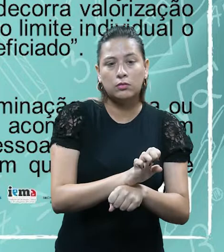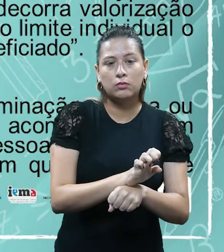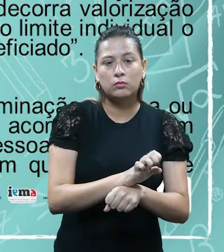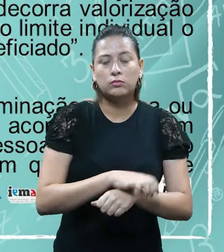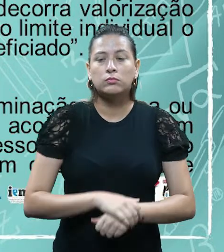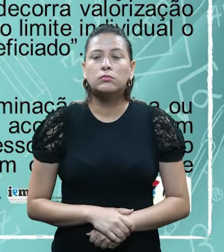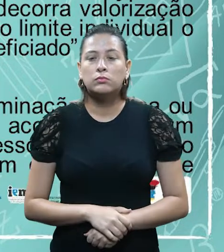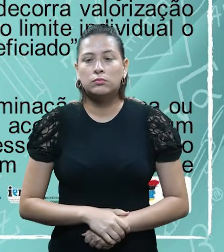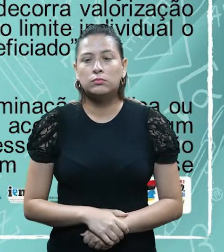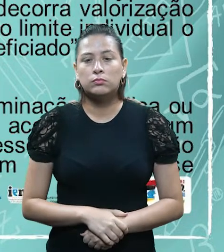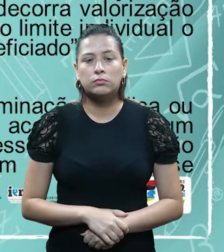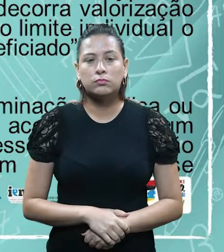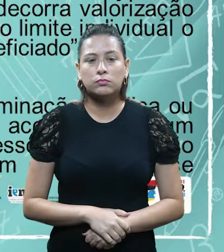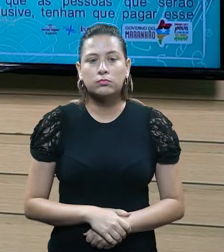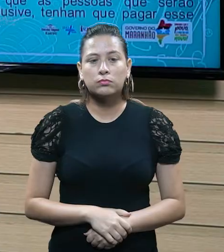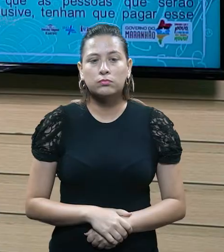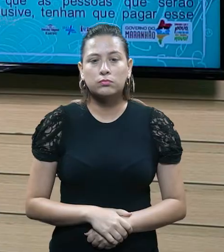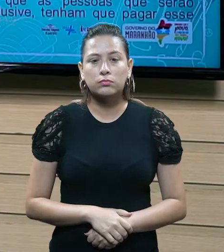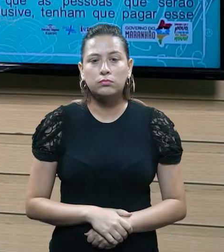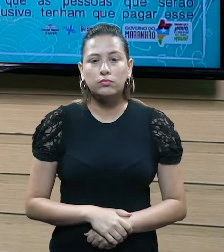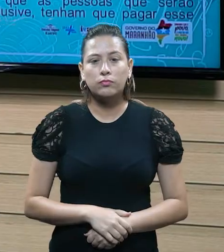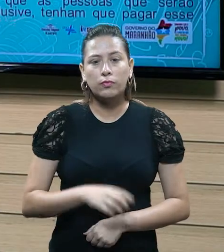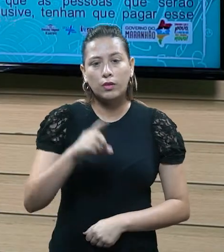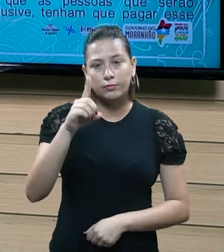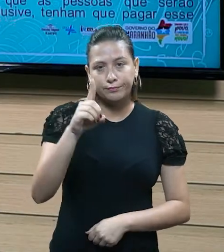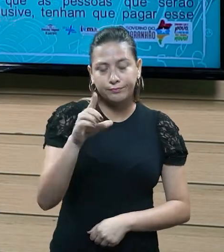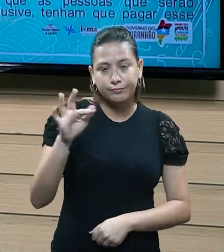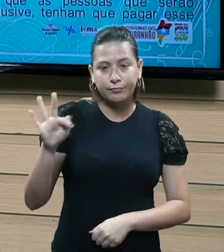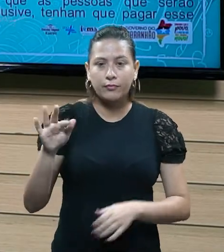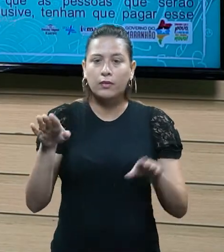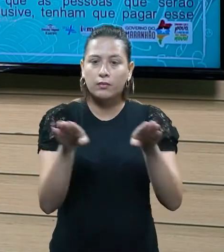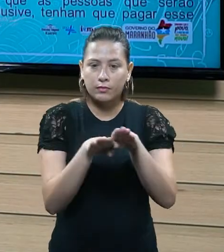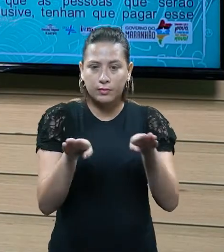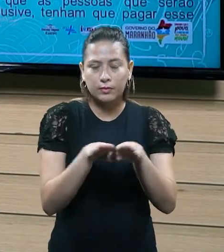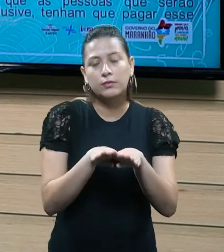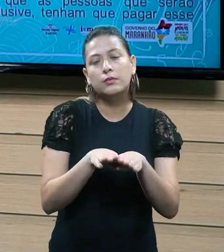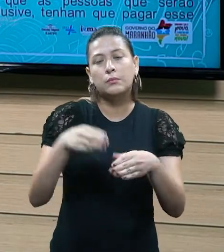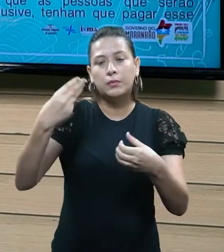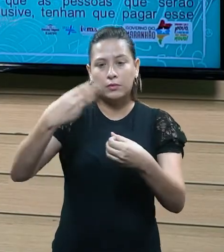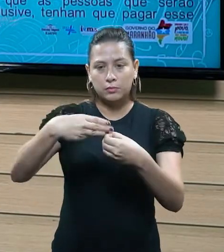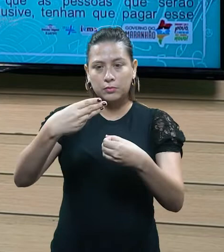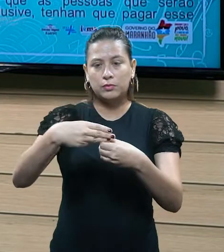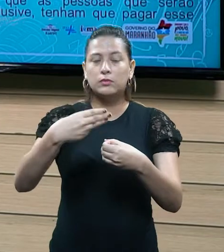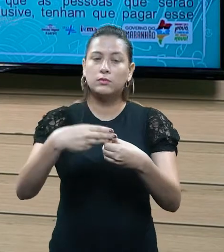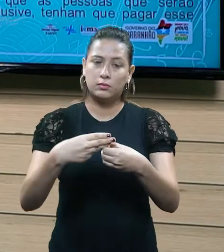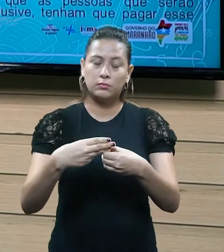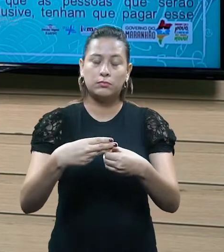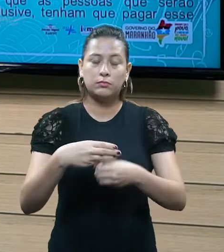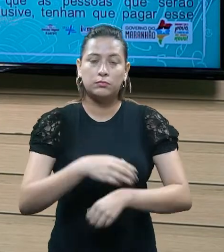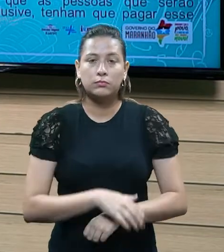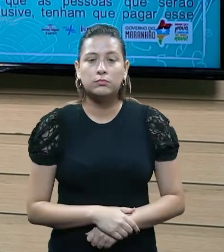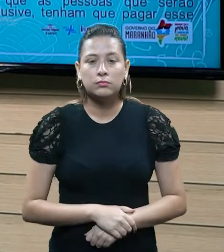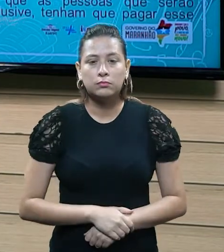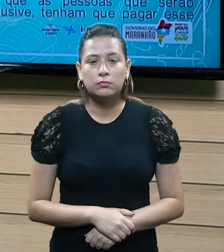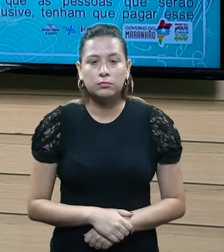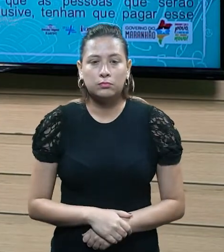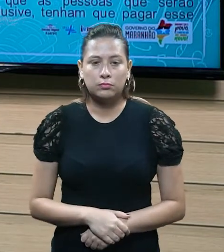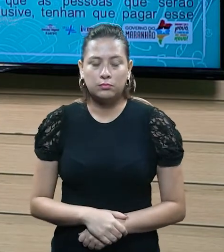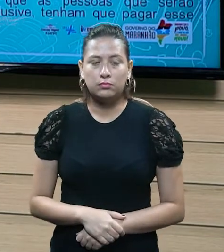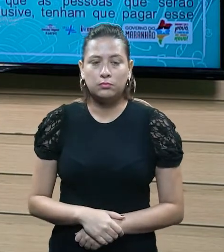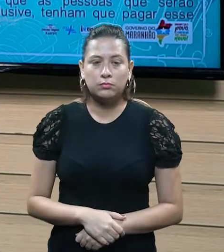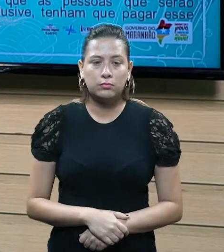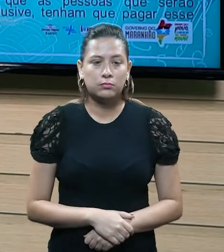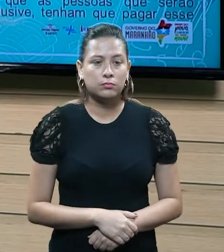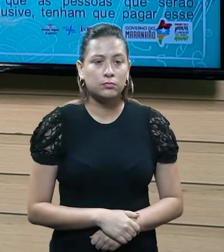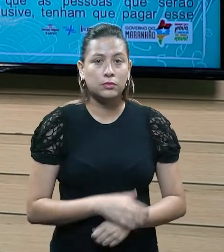Municípios. O que quer dizer? Quando o Estado, a União, os Municípios, né, eles prestam um serviço,